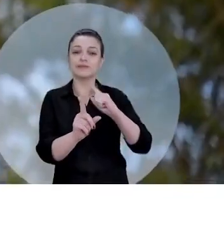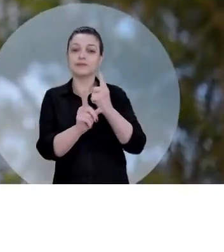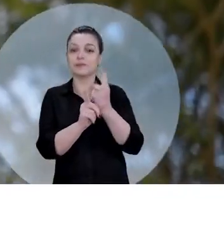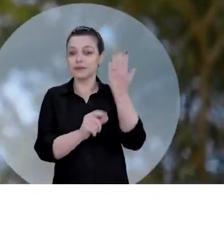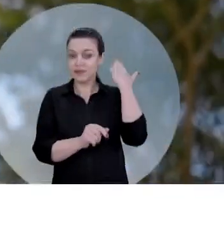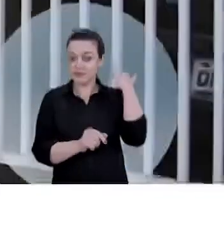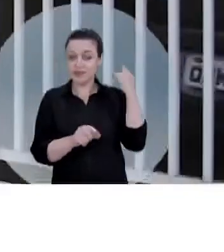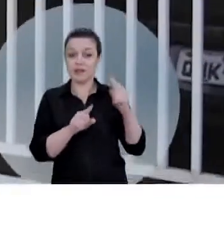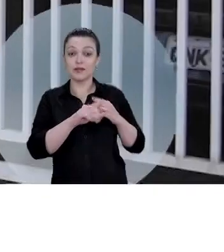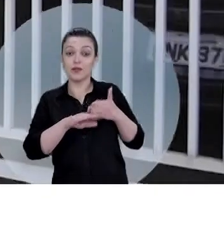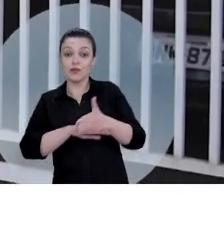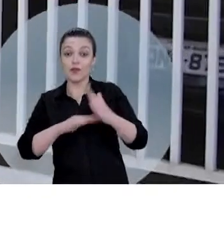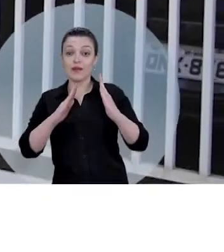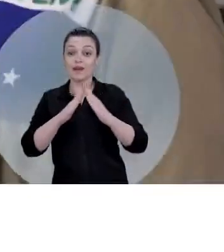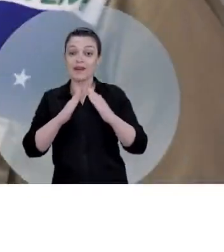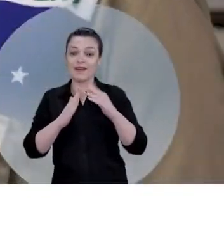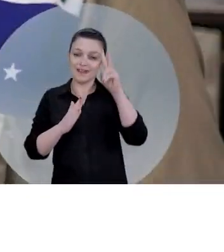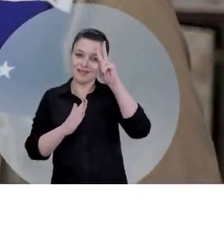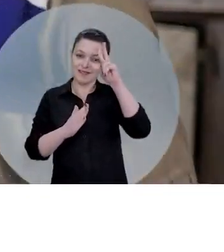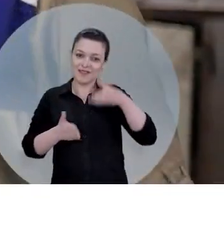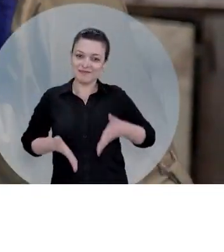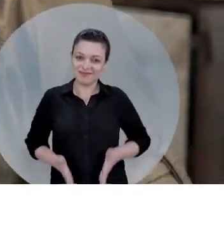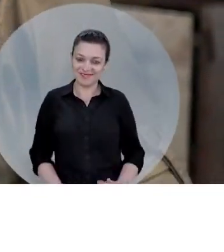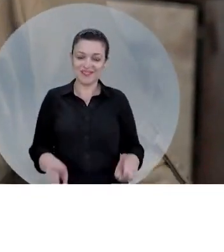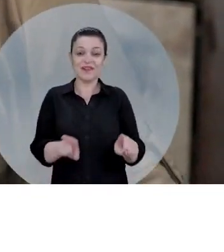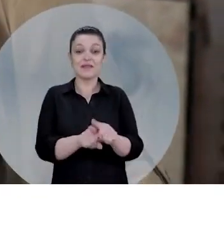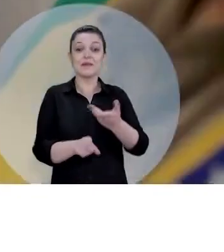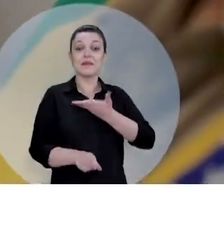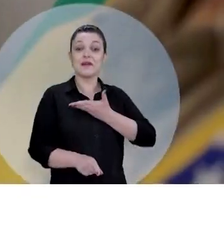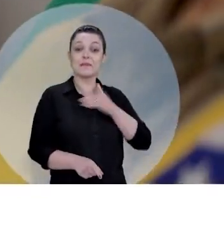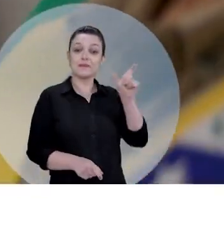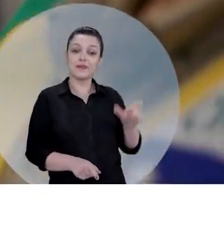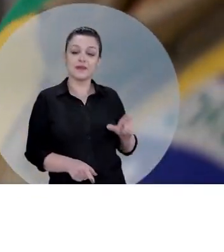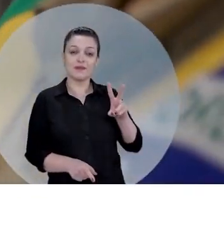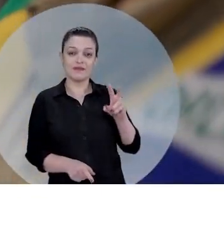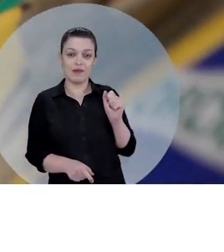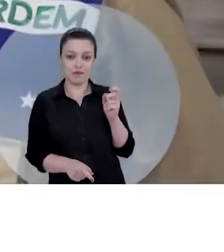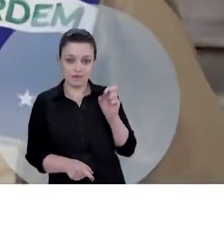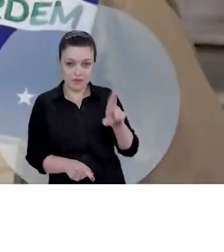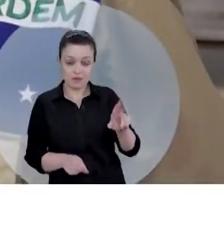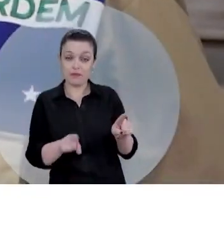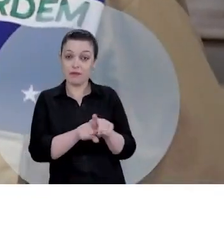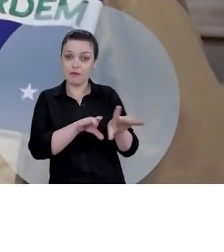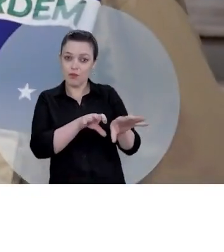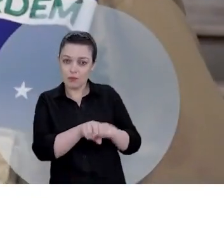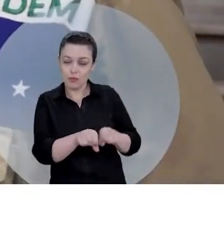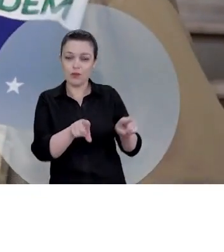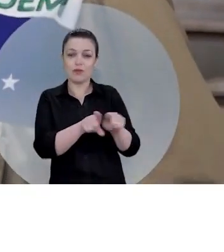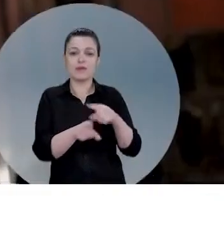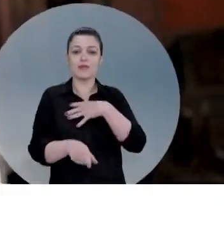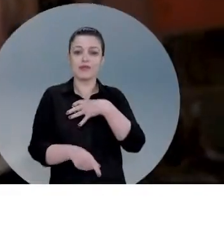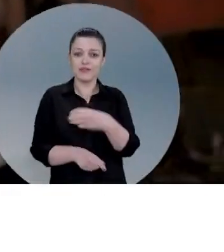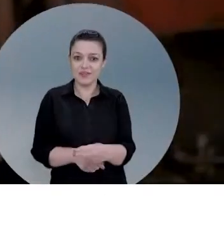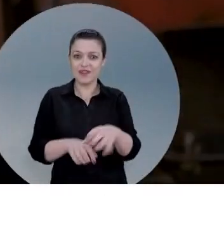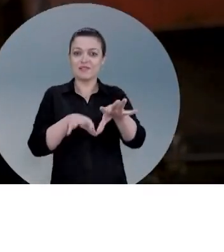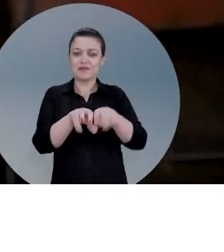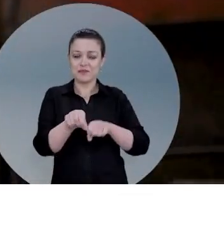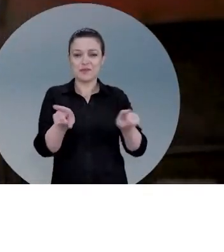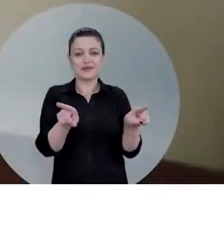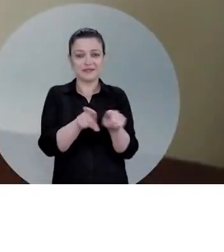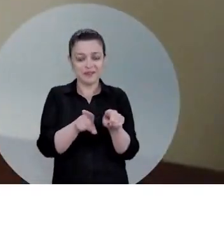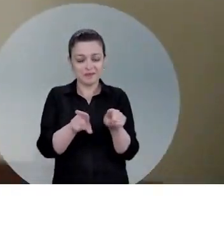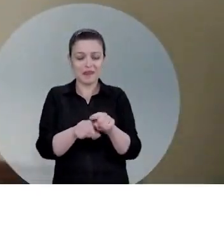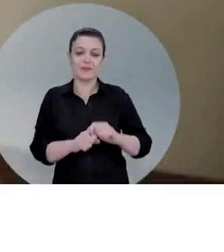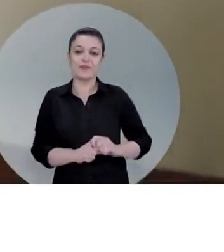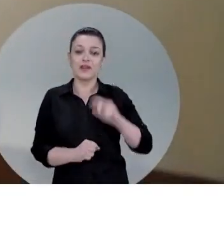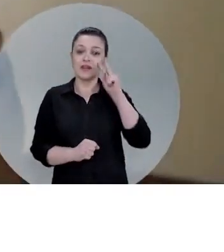fui na casa onde eu nasci com a parteira. Revi amigos como o Valmir, que se formou e formou dois filhos nos trilhos, onde começamos juntos.